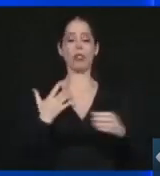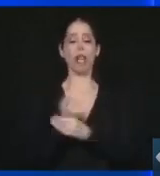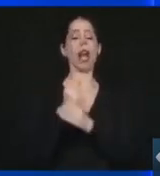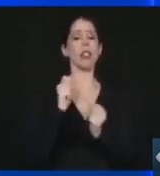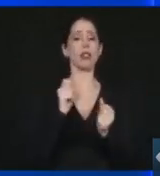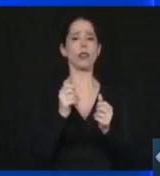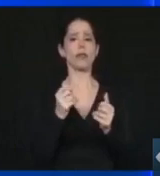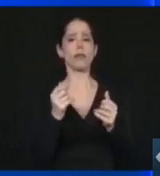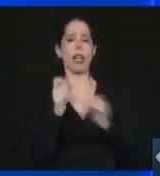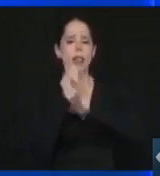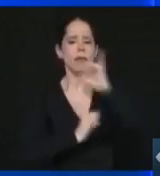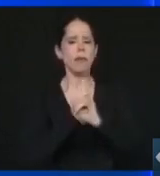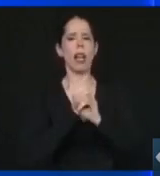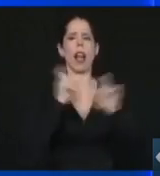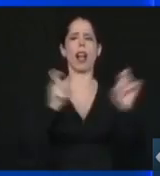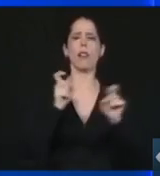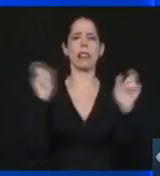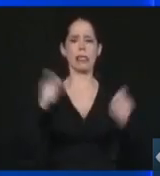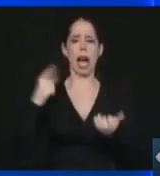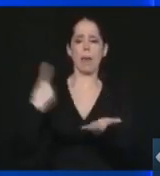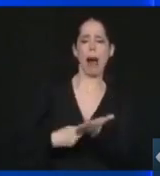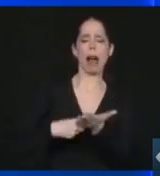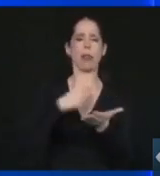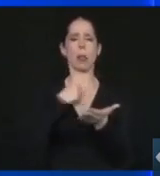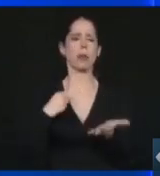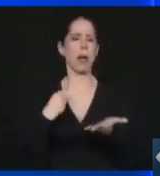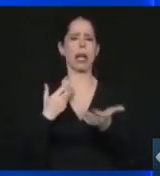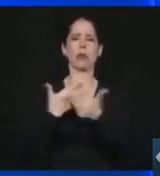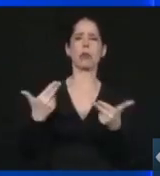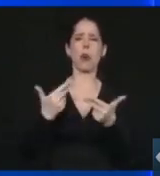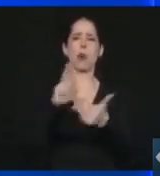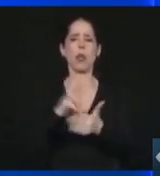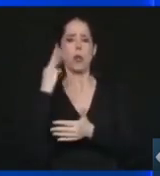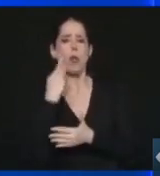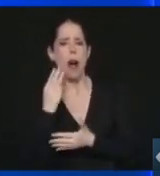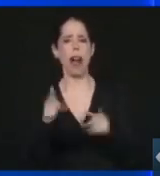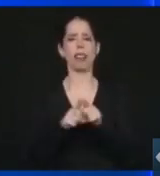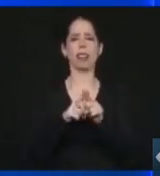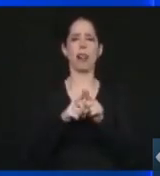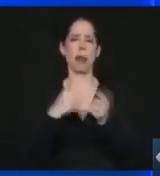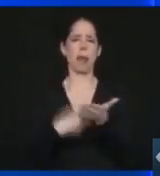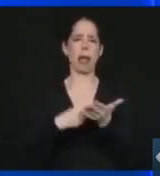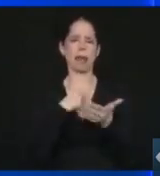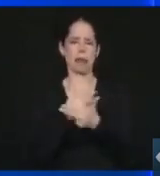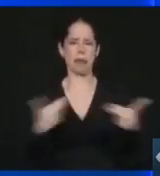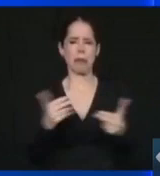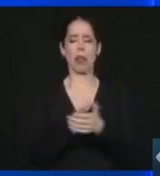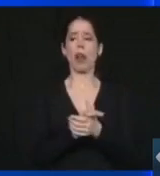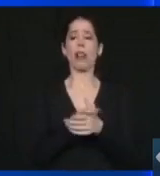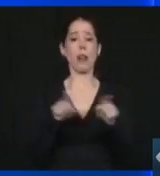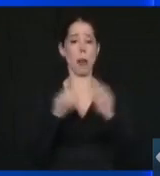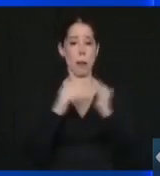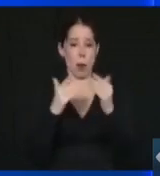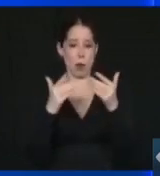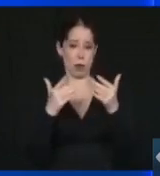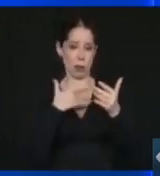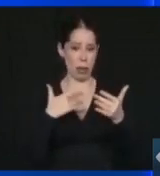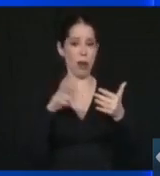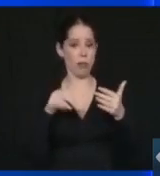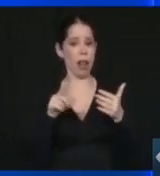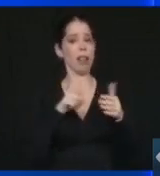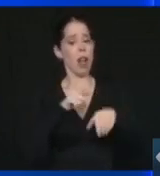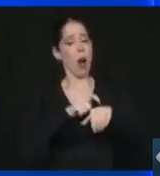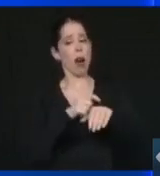teleagendamento e as consultas por WhatsApp. Os postos terão mais horários estendidos e nós não repetiremos a gestão que